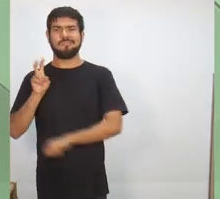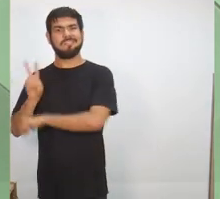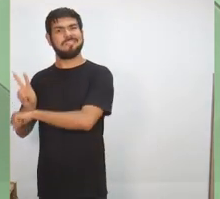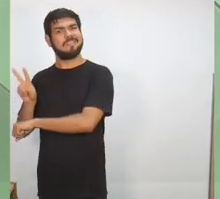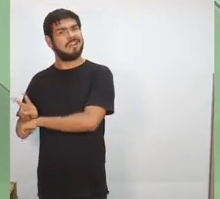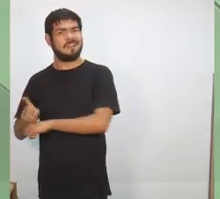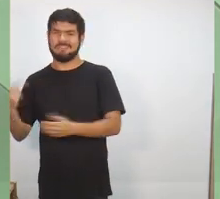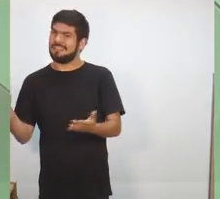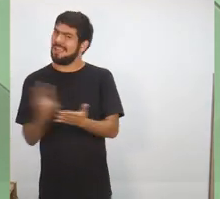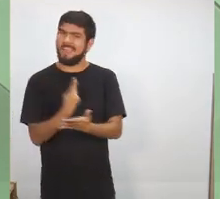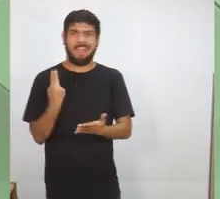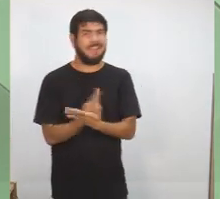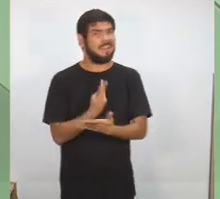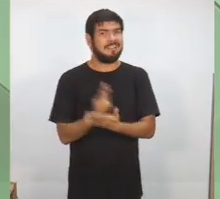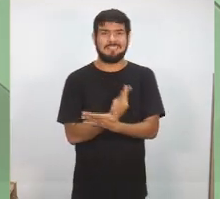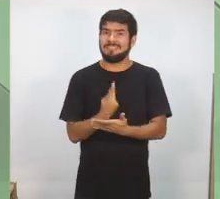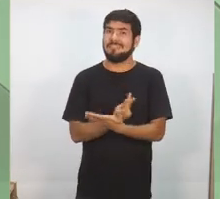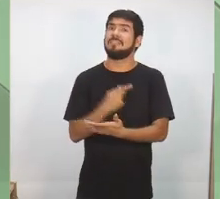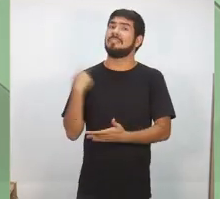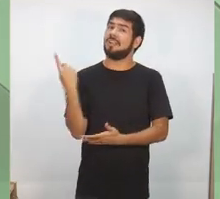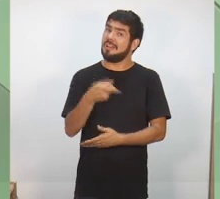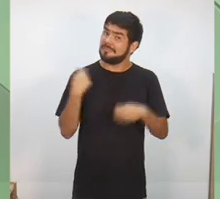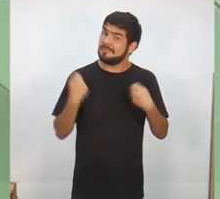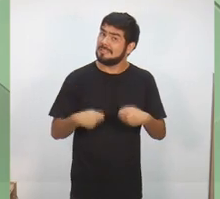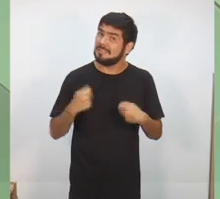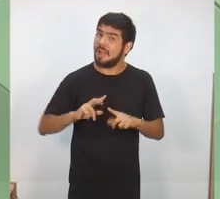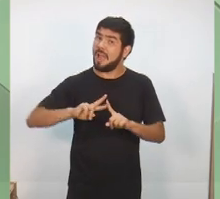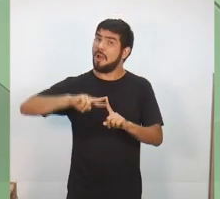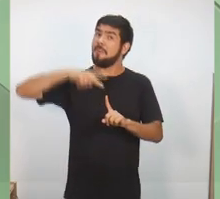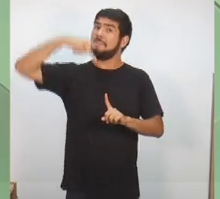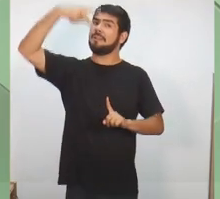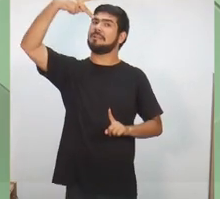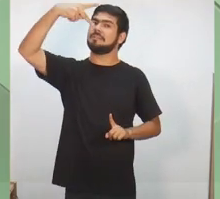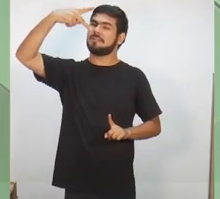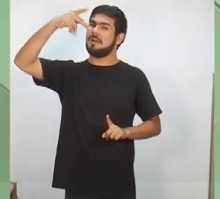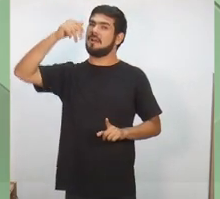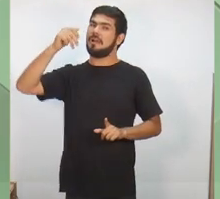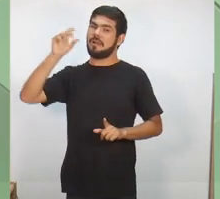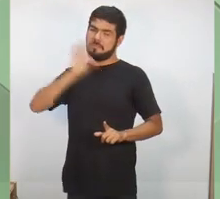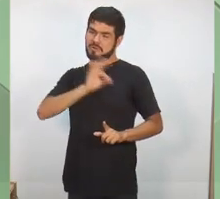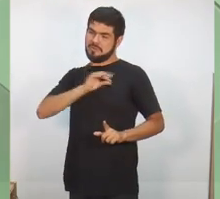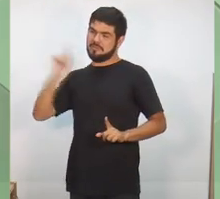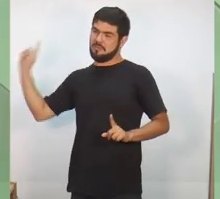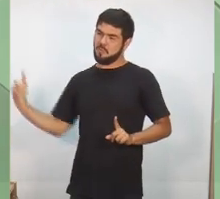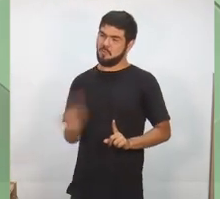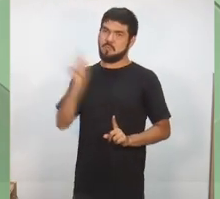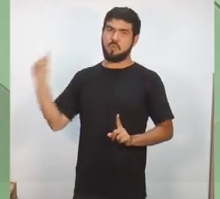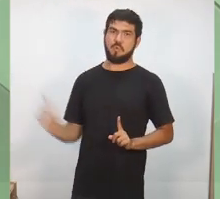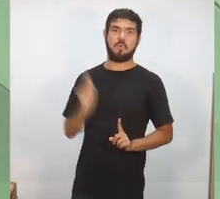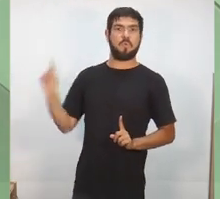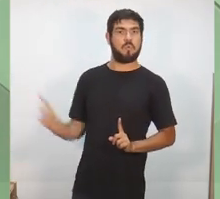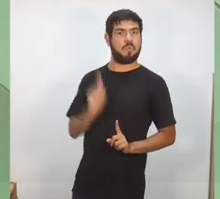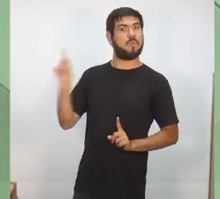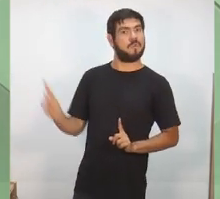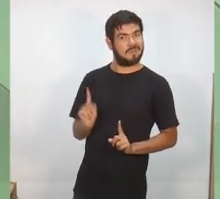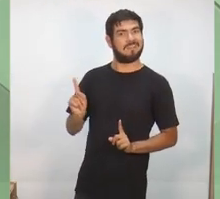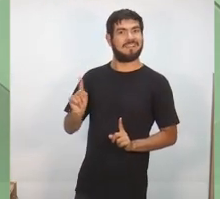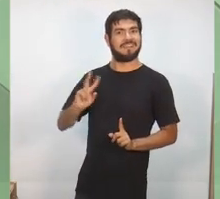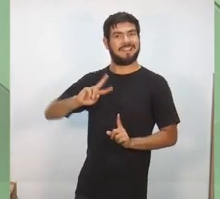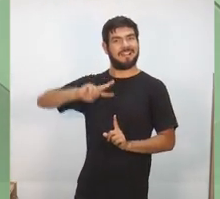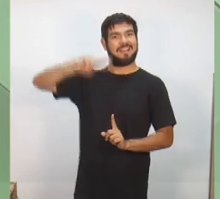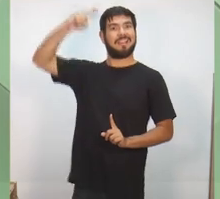função. Para isso, nós precisamos aumentar o efetivo da polícia militar e